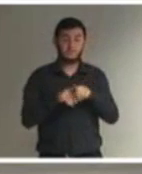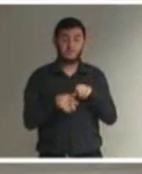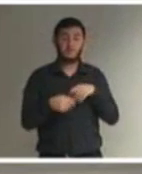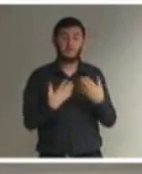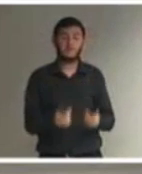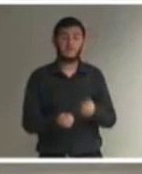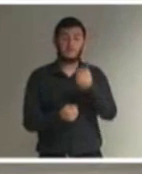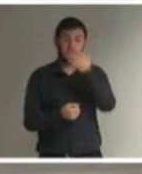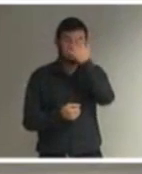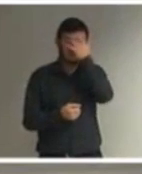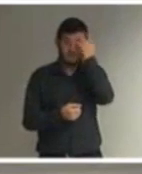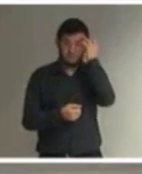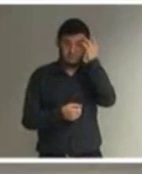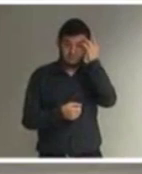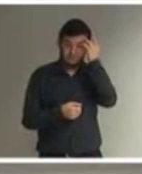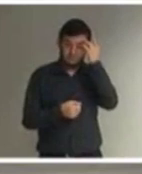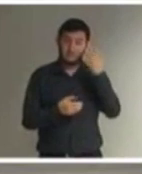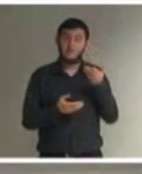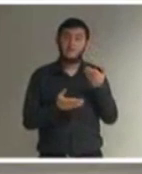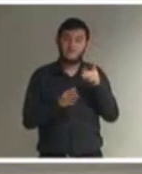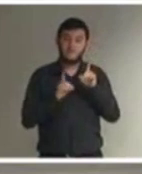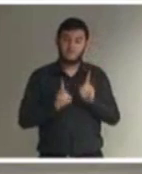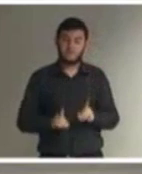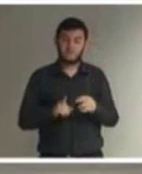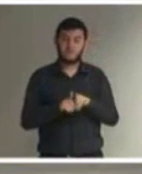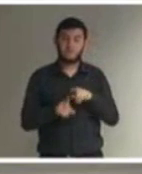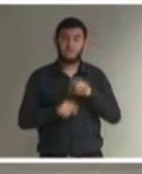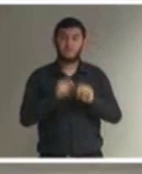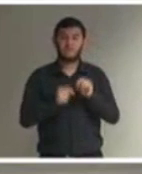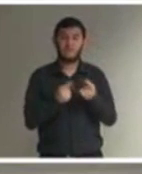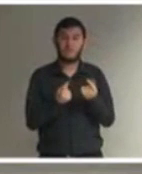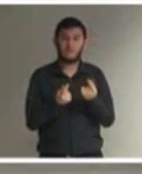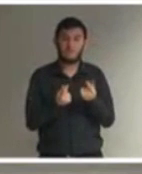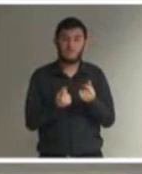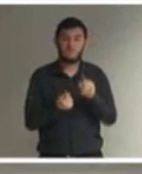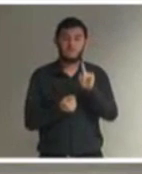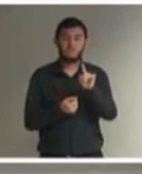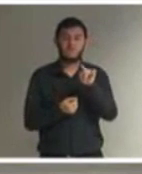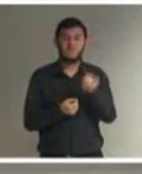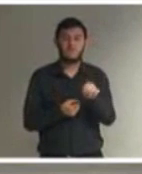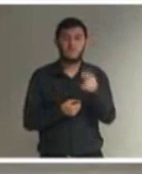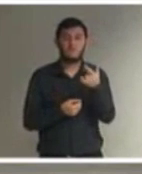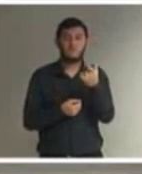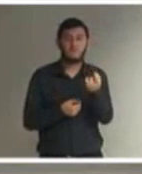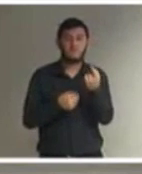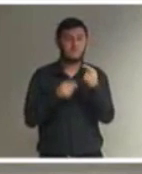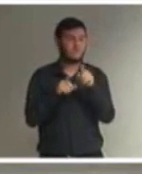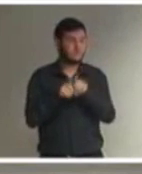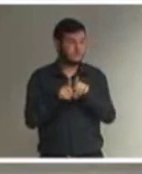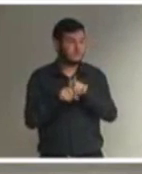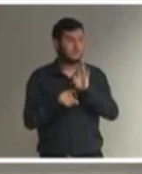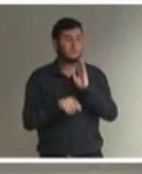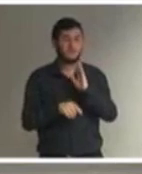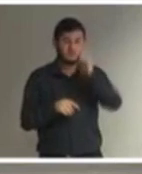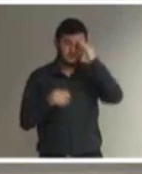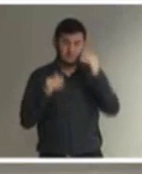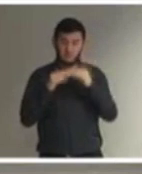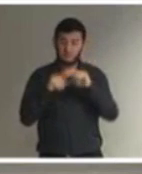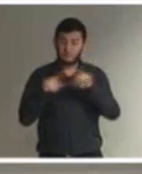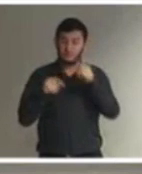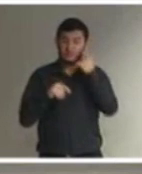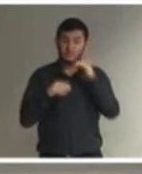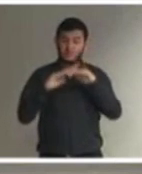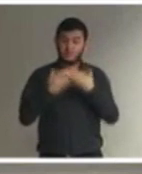um per capita de 1.20 por aluno com deficiência. E se essa escola comum apresentar um